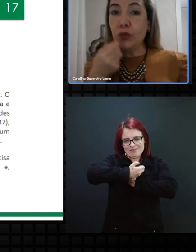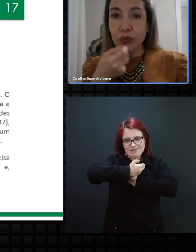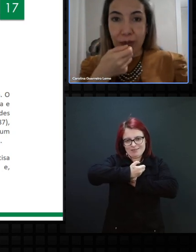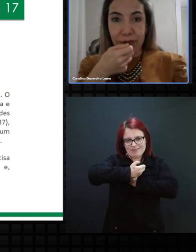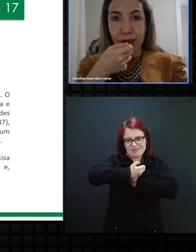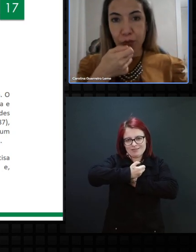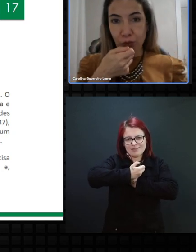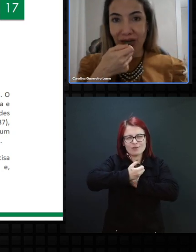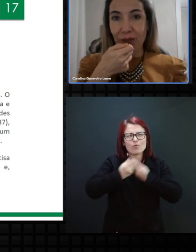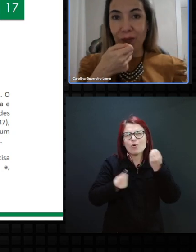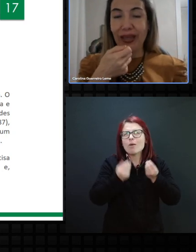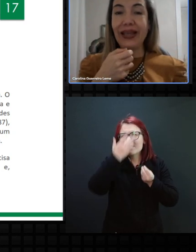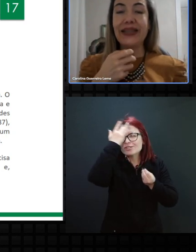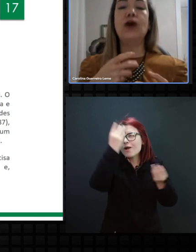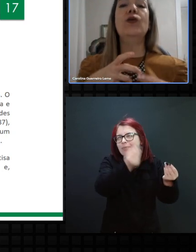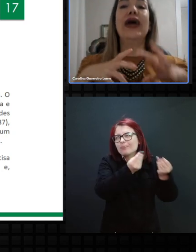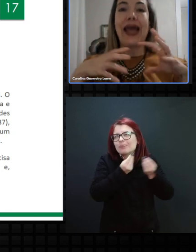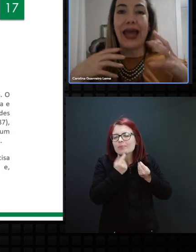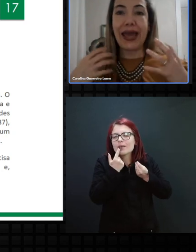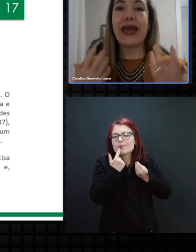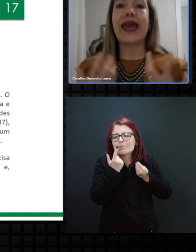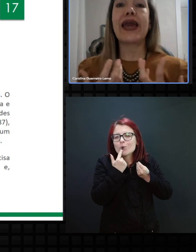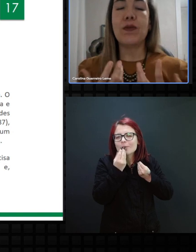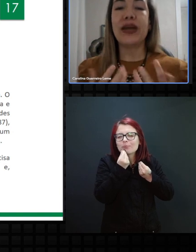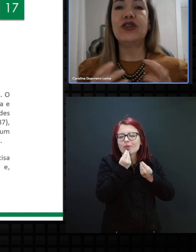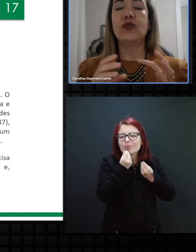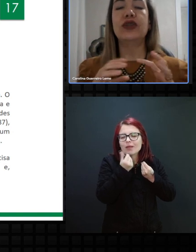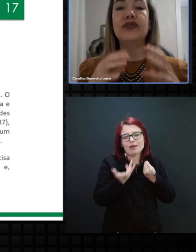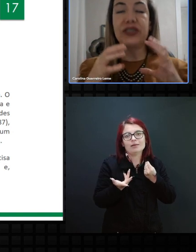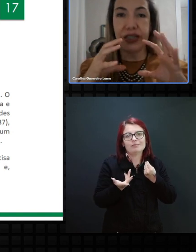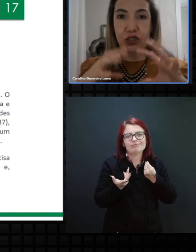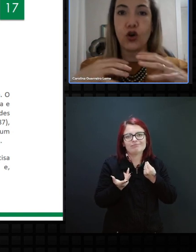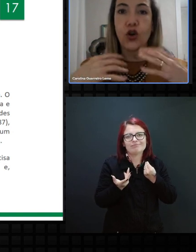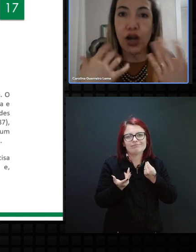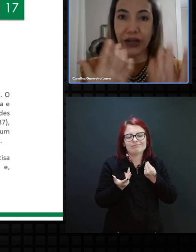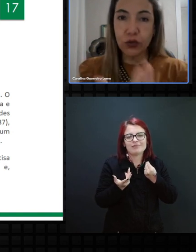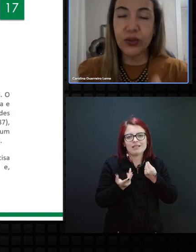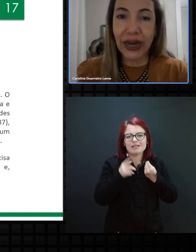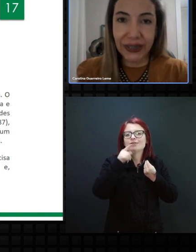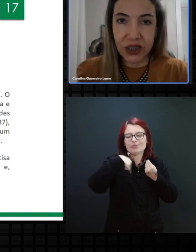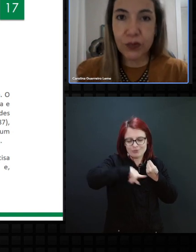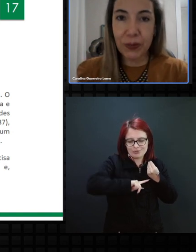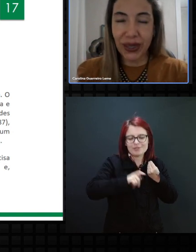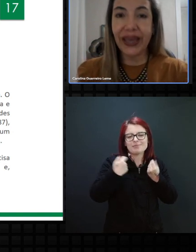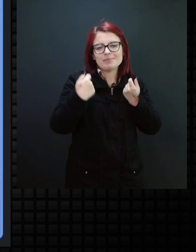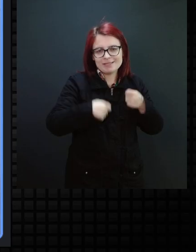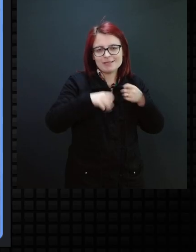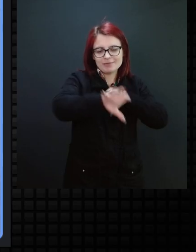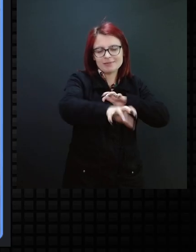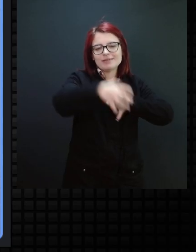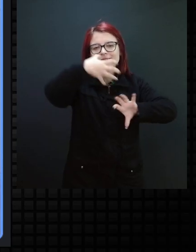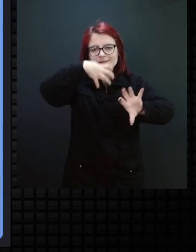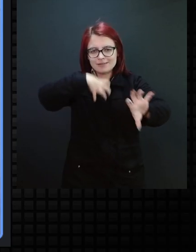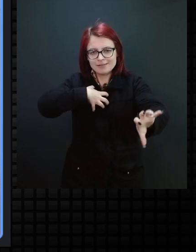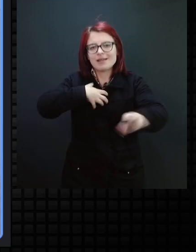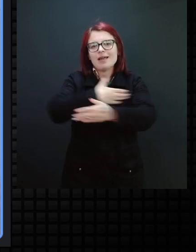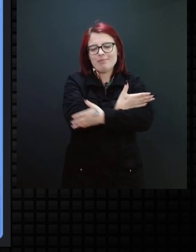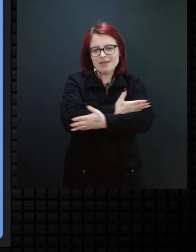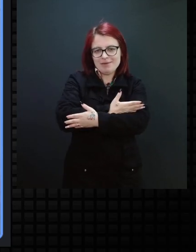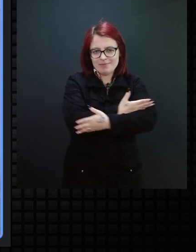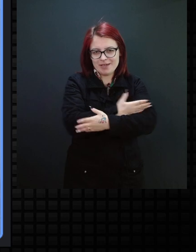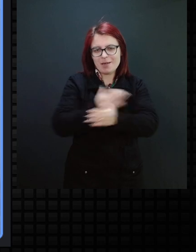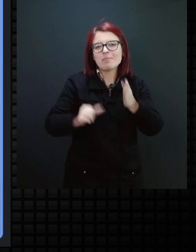colocar algo na minha boca? Então, é realmente, quando você se coloca no lugar desse bebê, nessa primeira